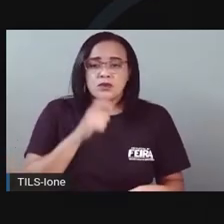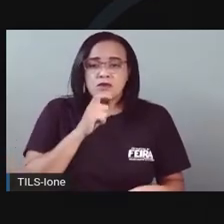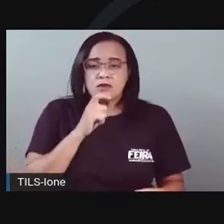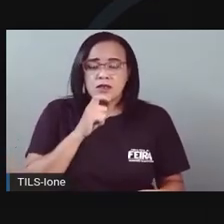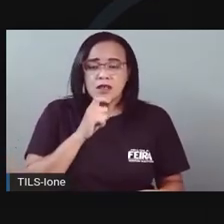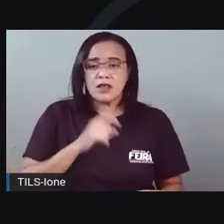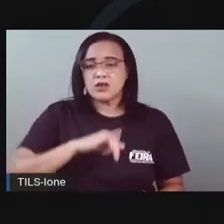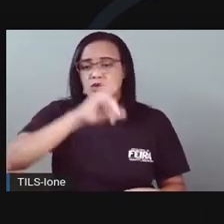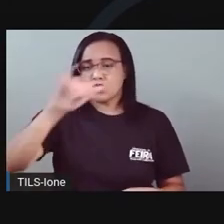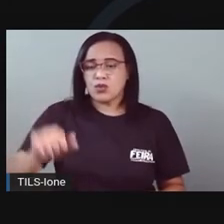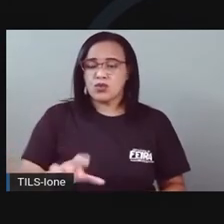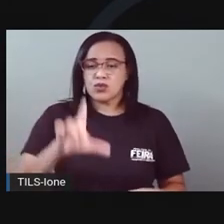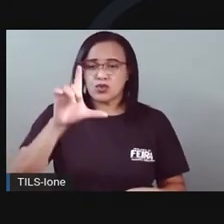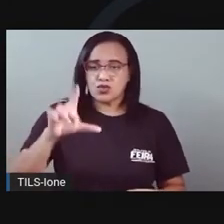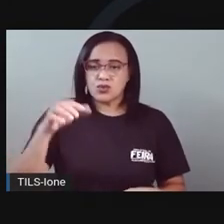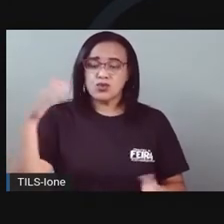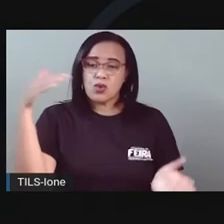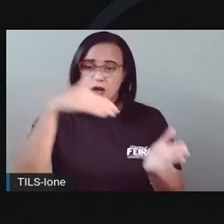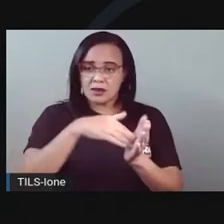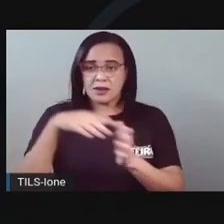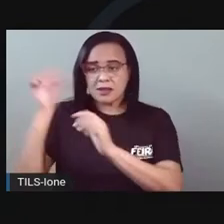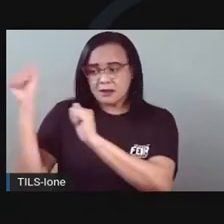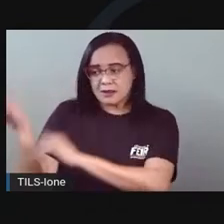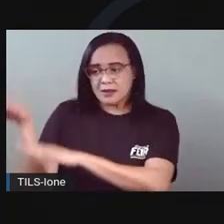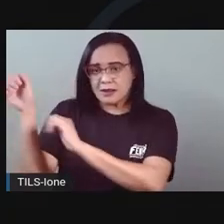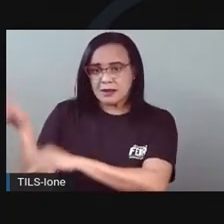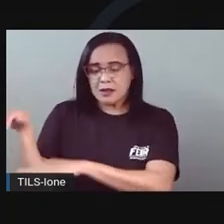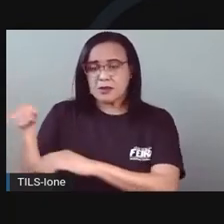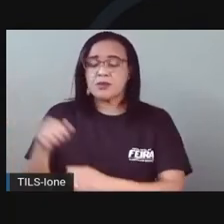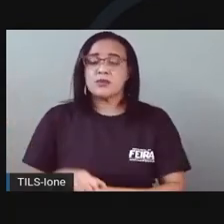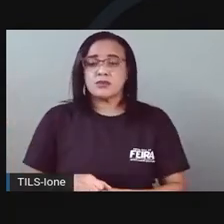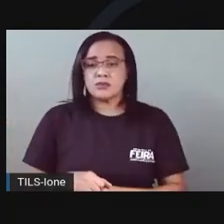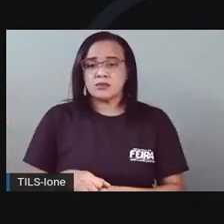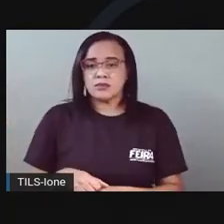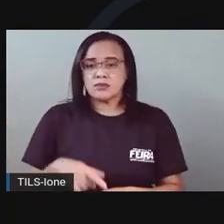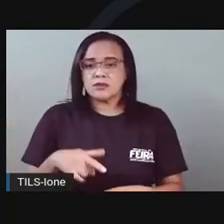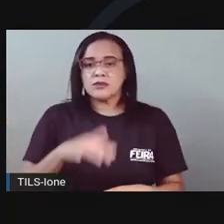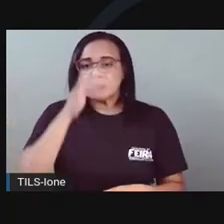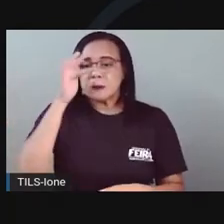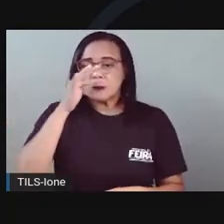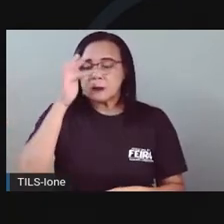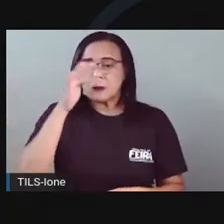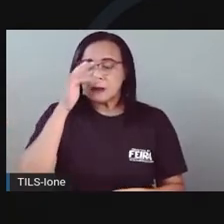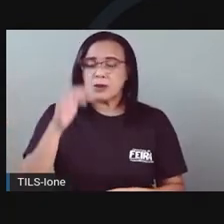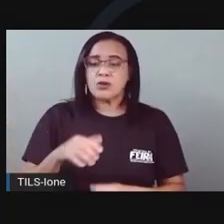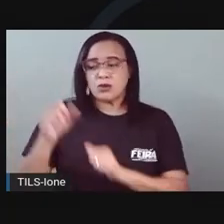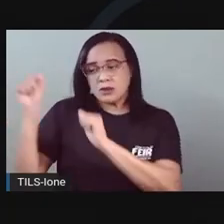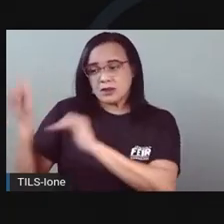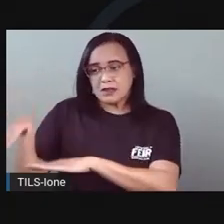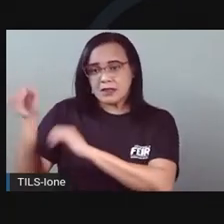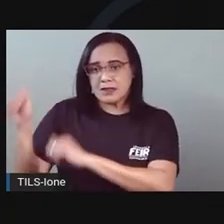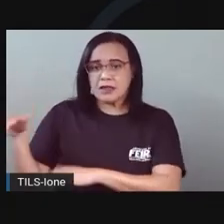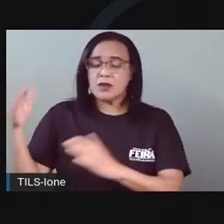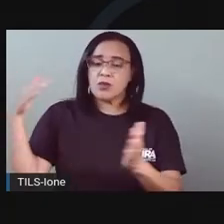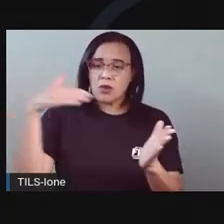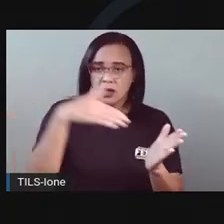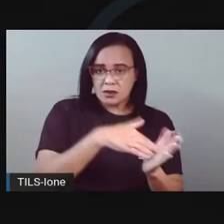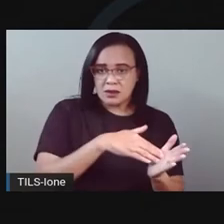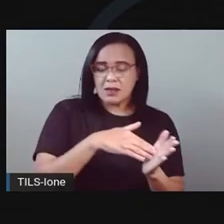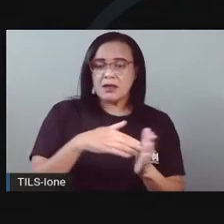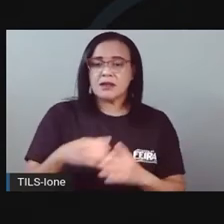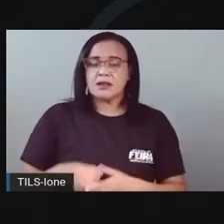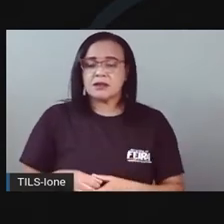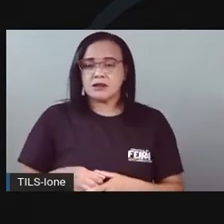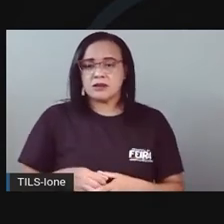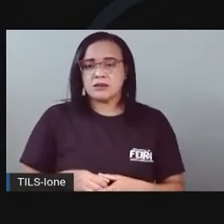Primavera, 21 de setembro até 20 de dezembro No hemisfério Norte Verão, 21 de junho até 20 de